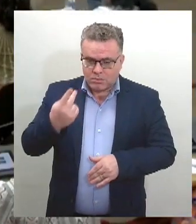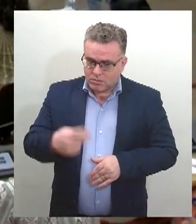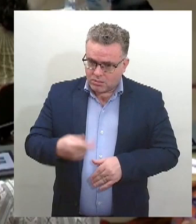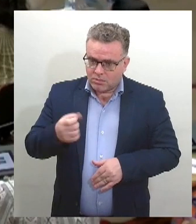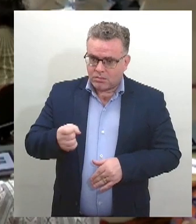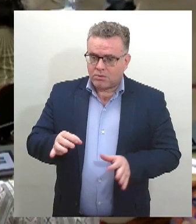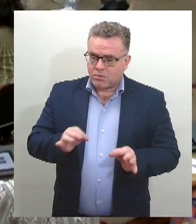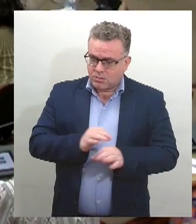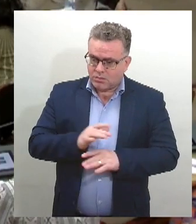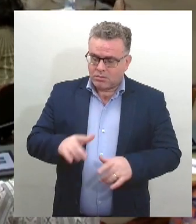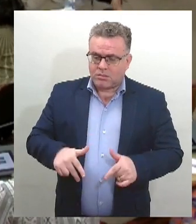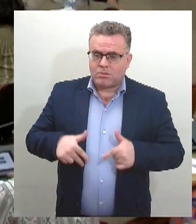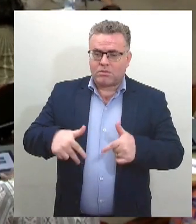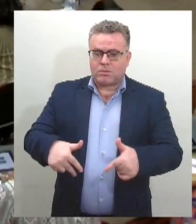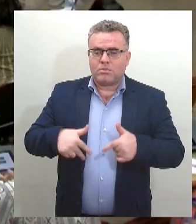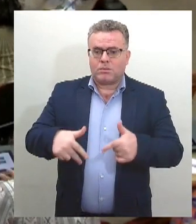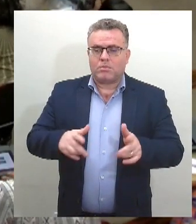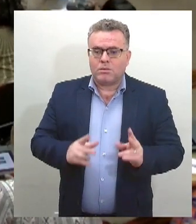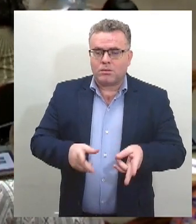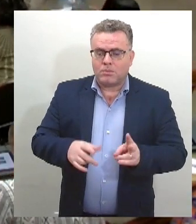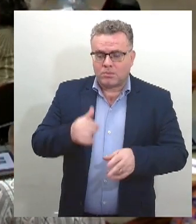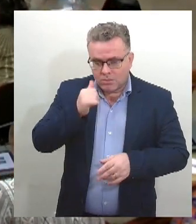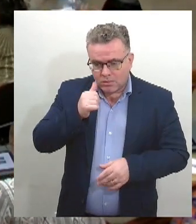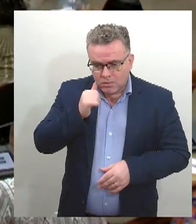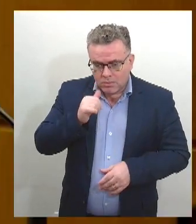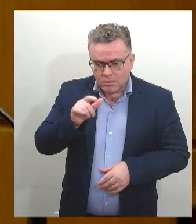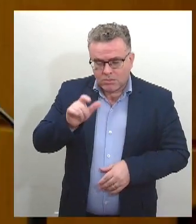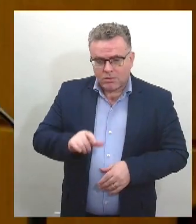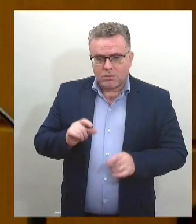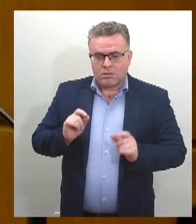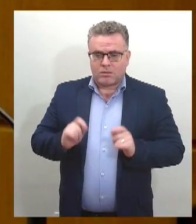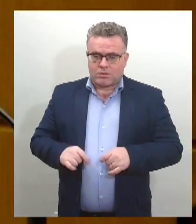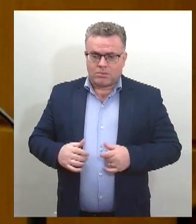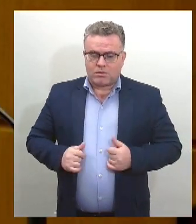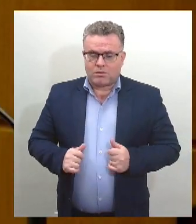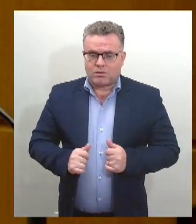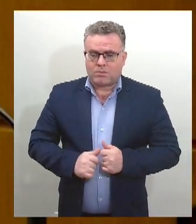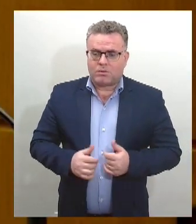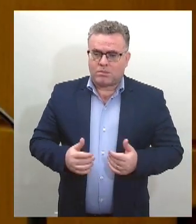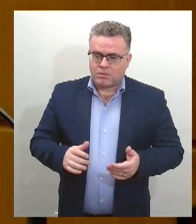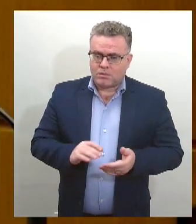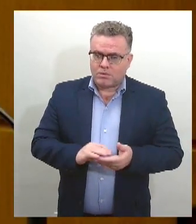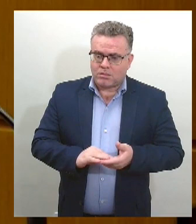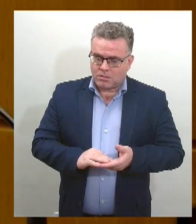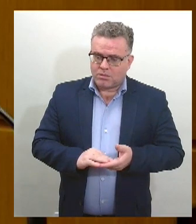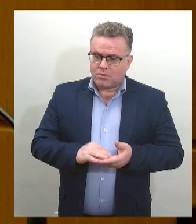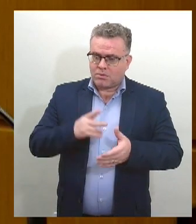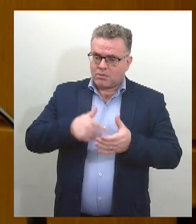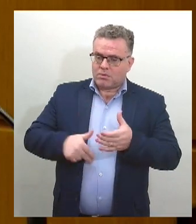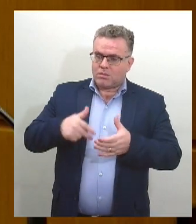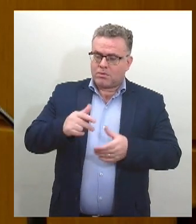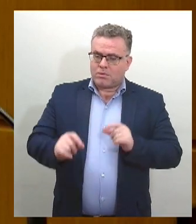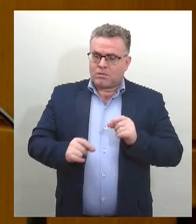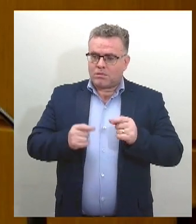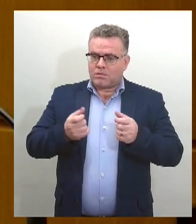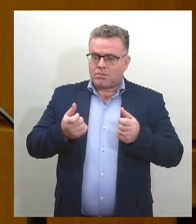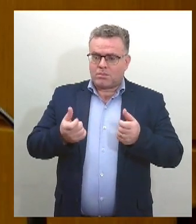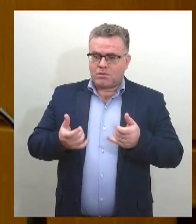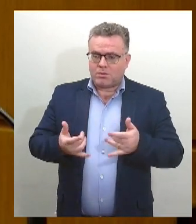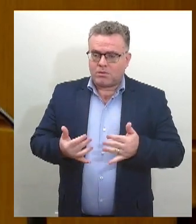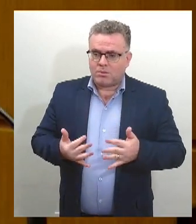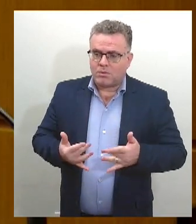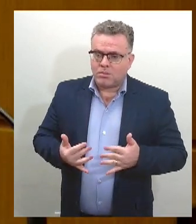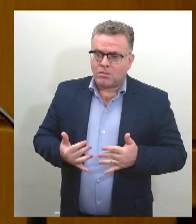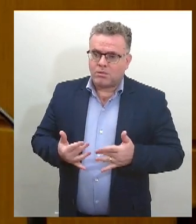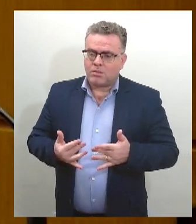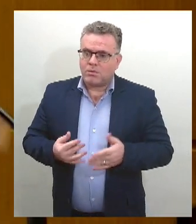movimento de mulheres Olga Benário e da Unidade Popular, subiu à tribuna para falar sobre as muitas dificuldades